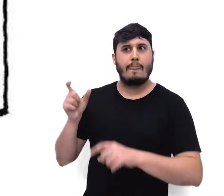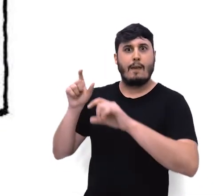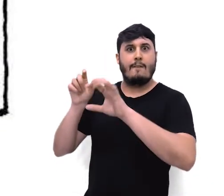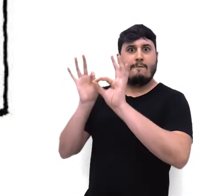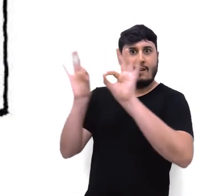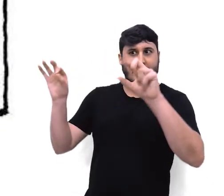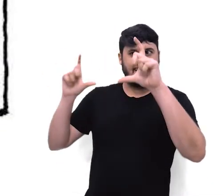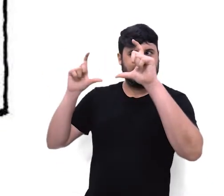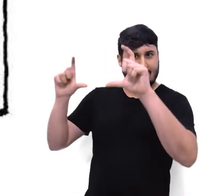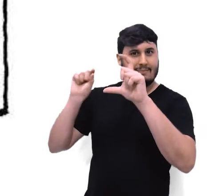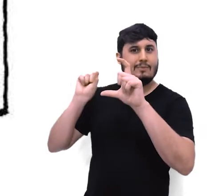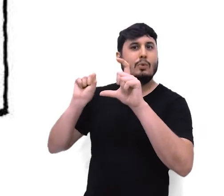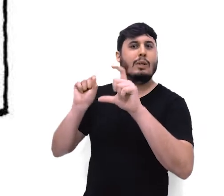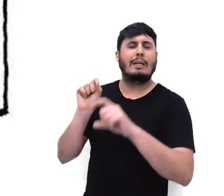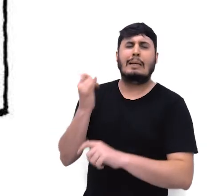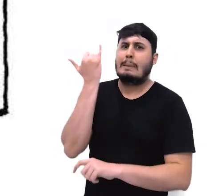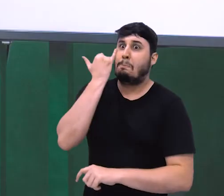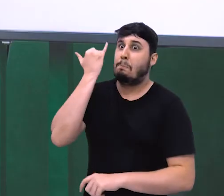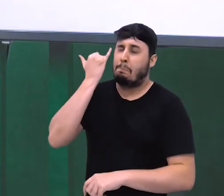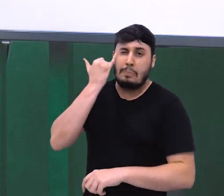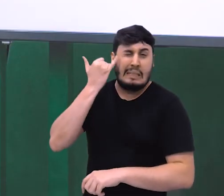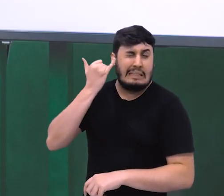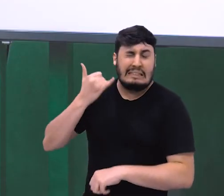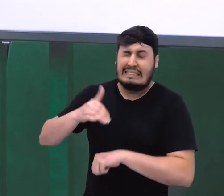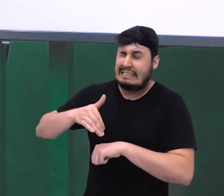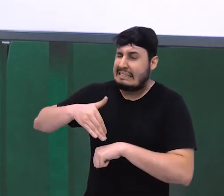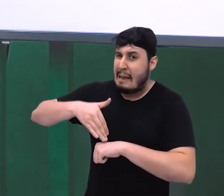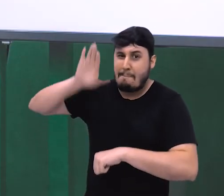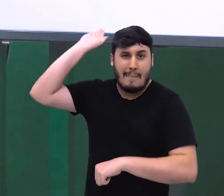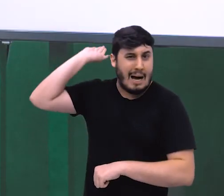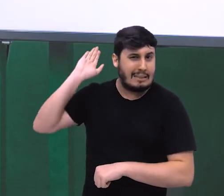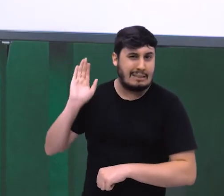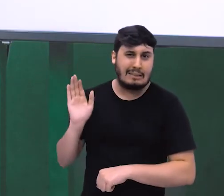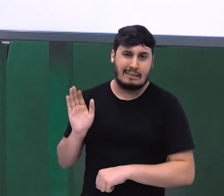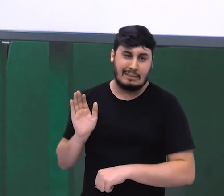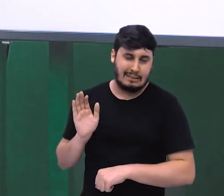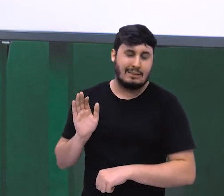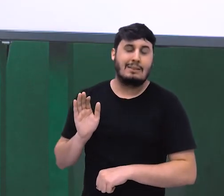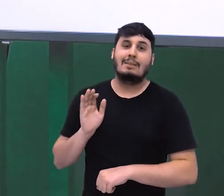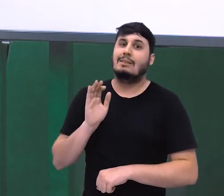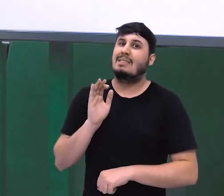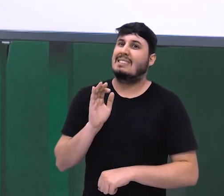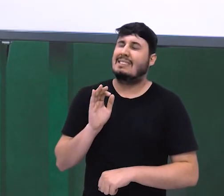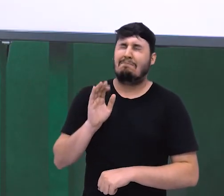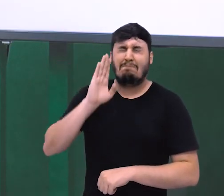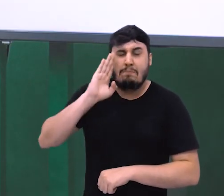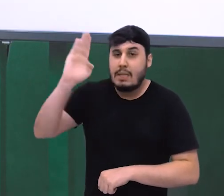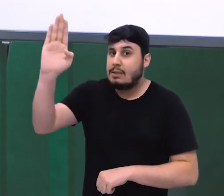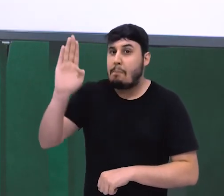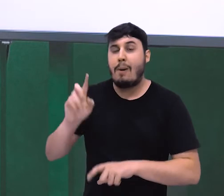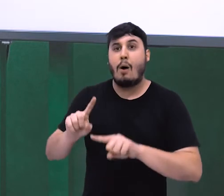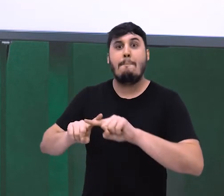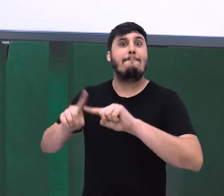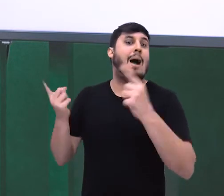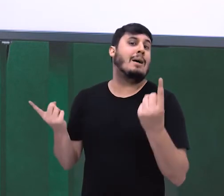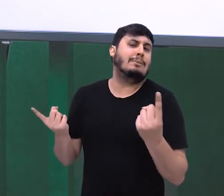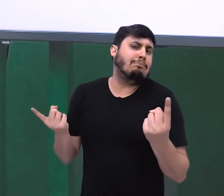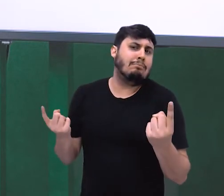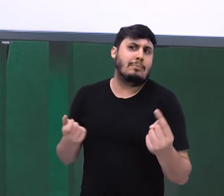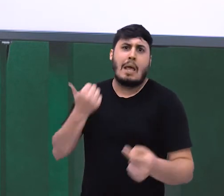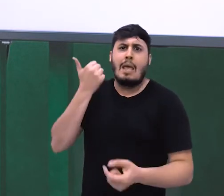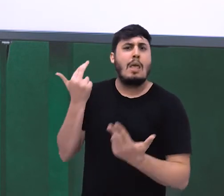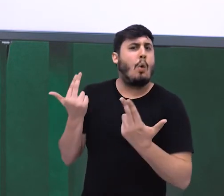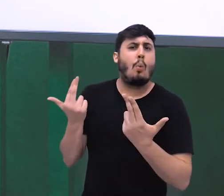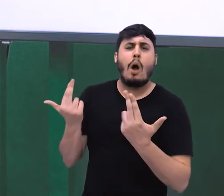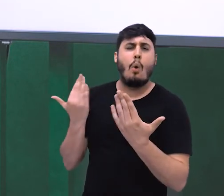Mas, observe a presença do conectivo mas, mas, mãe é mãe e é